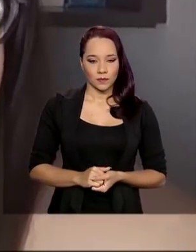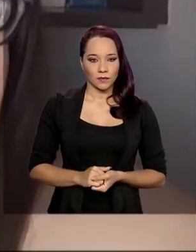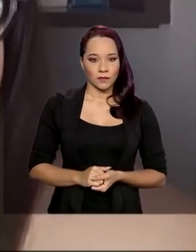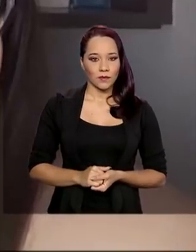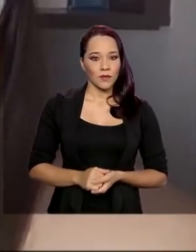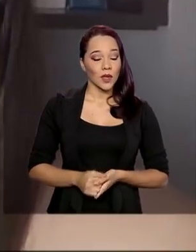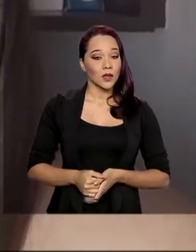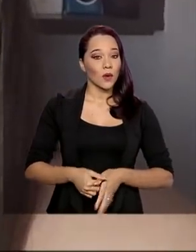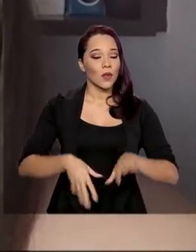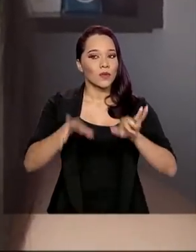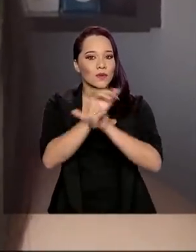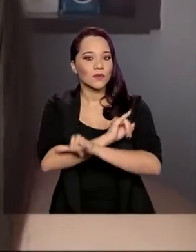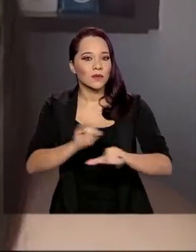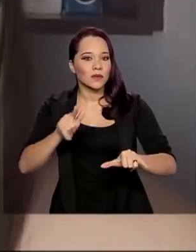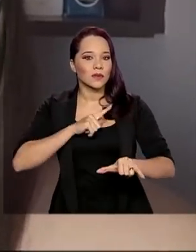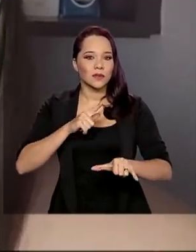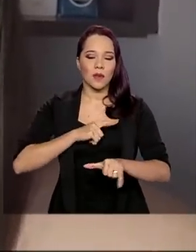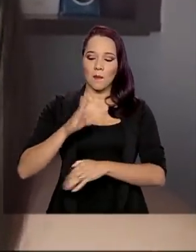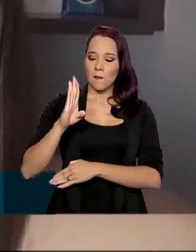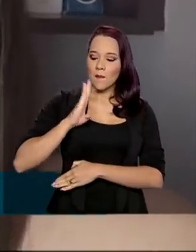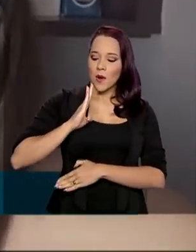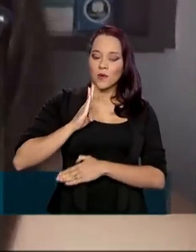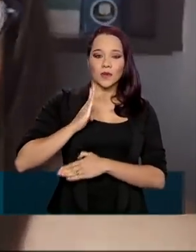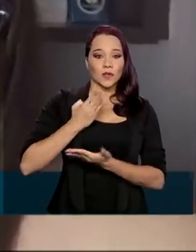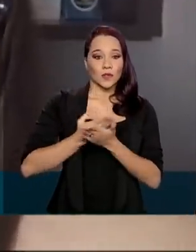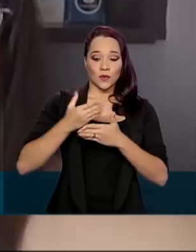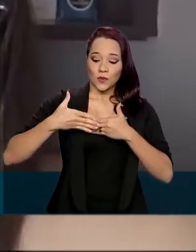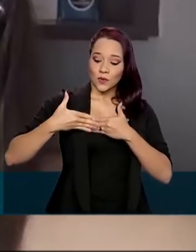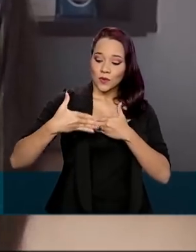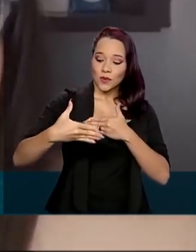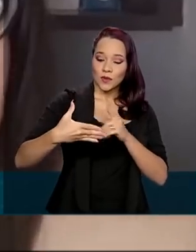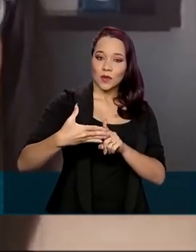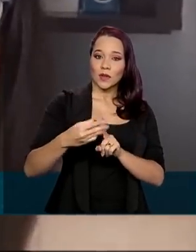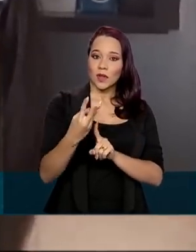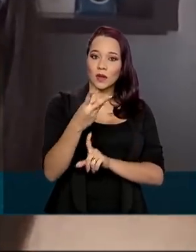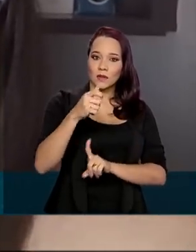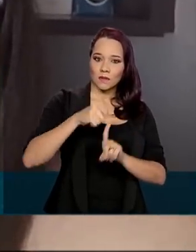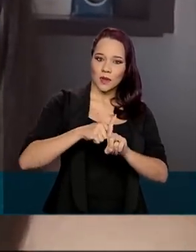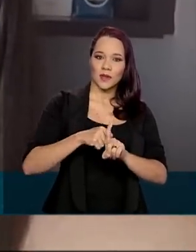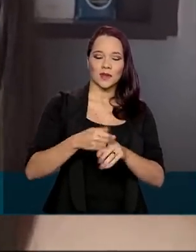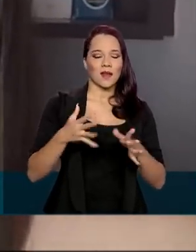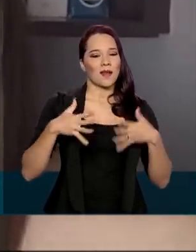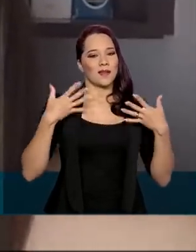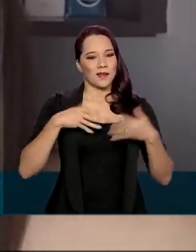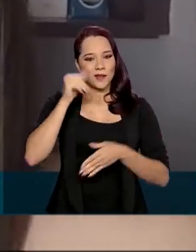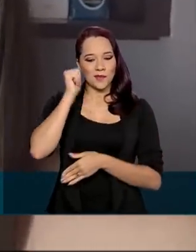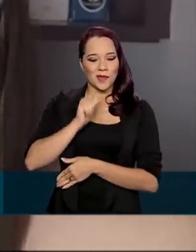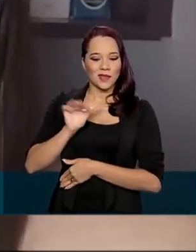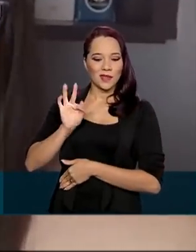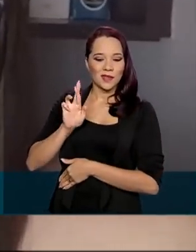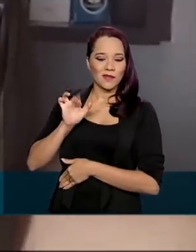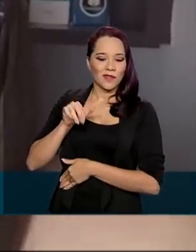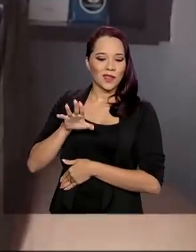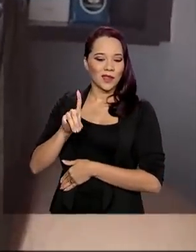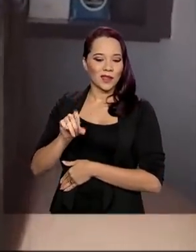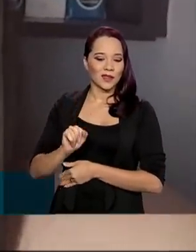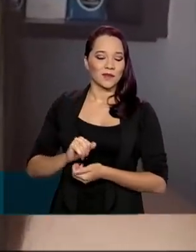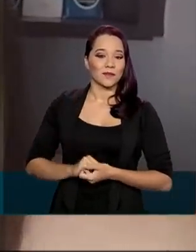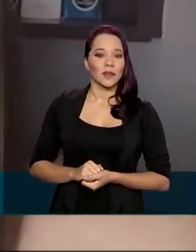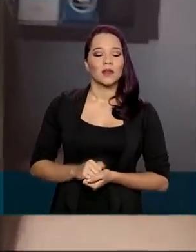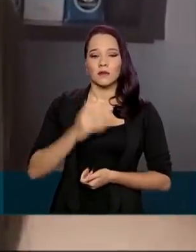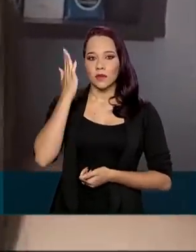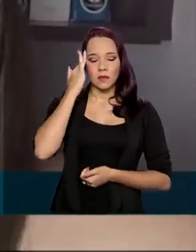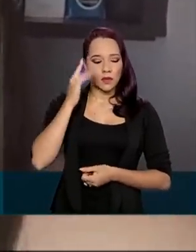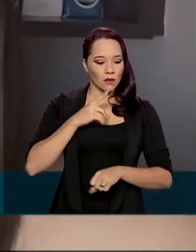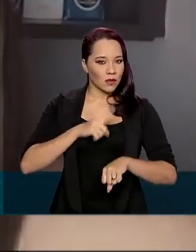A notícia de que poderá ter a bolsa de estudo estendida por mais três meses animou a Fernanda. Saber que a gente vai ter um tempinho a